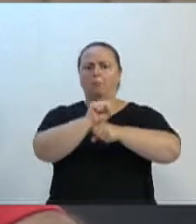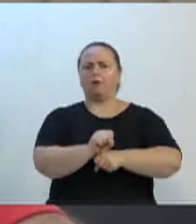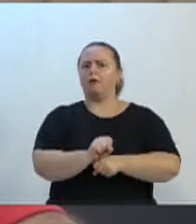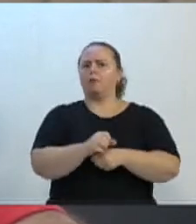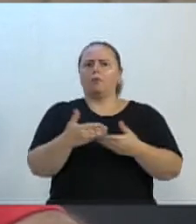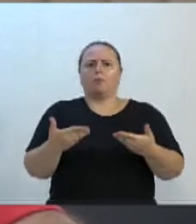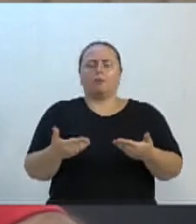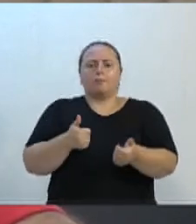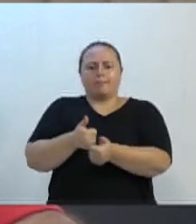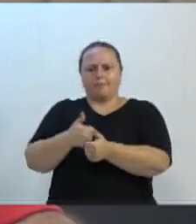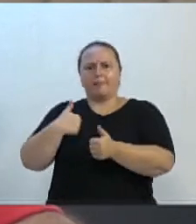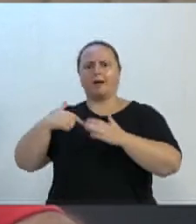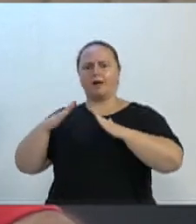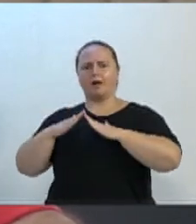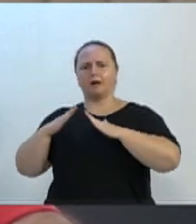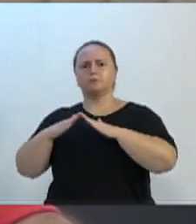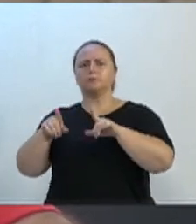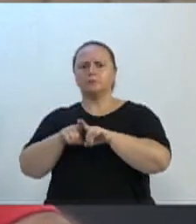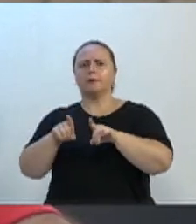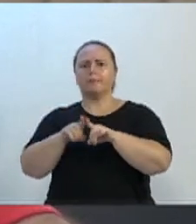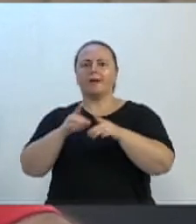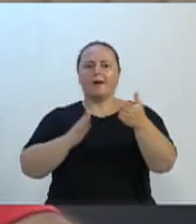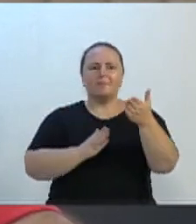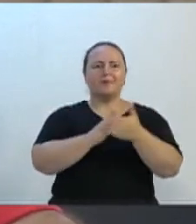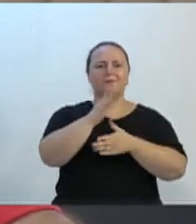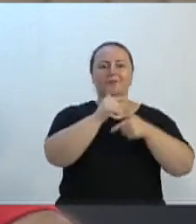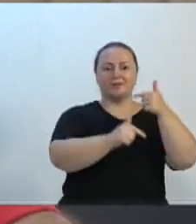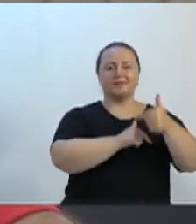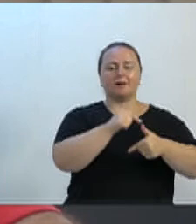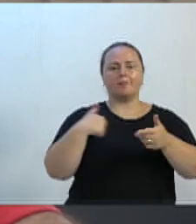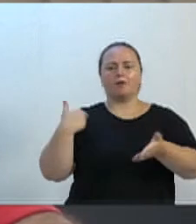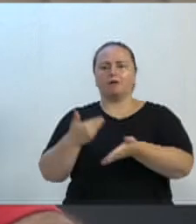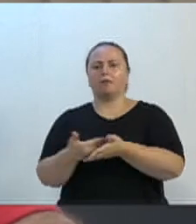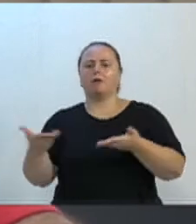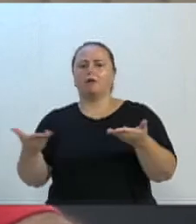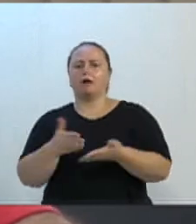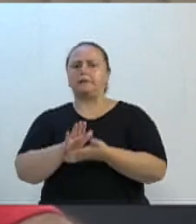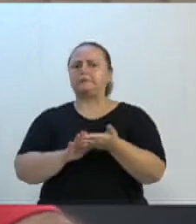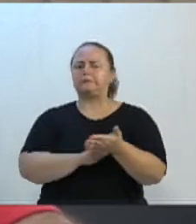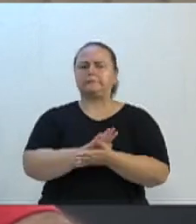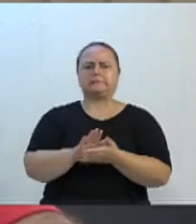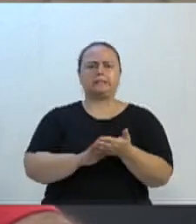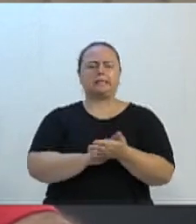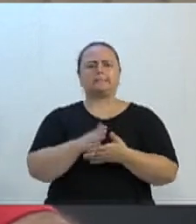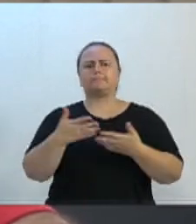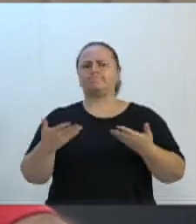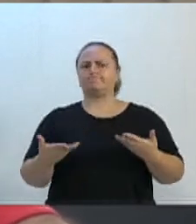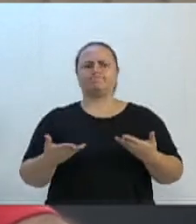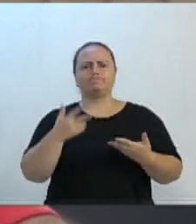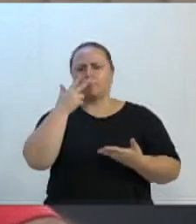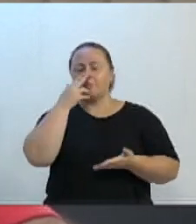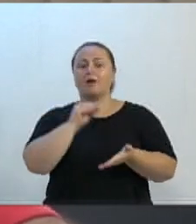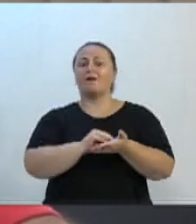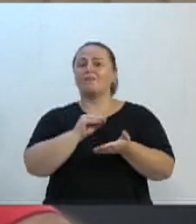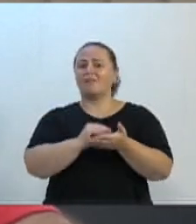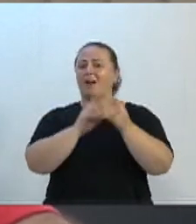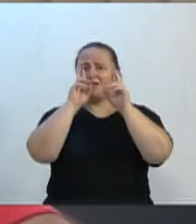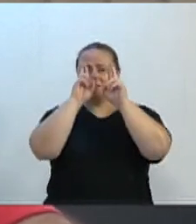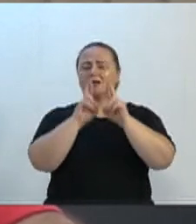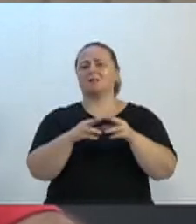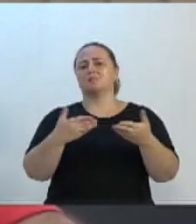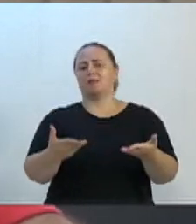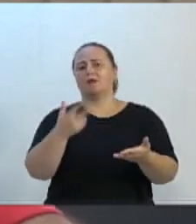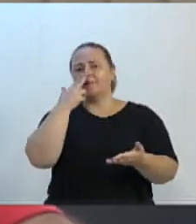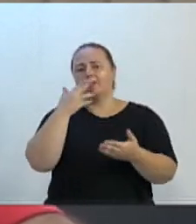casa, em janeiro, foi assinada a ordem de serviço, até agora a máquina não apareceu lá. Então o programa Pavimentação vai perdendo a credibilidade, se assinar a ordem de serviço não tem obra. Em